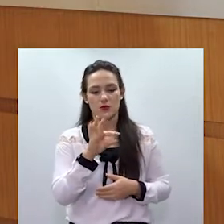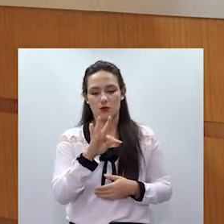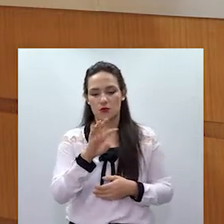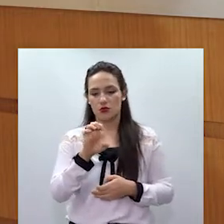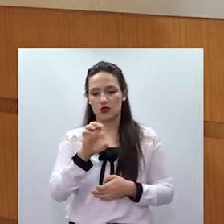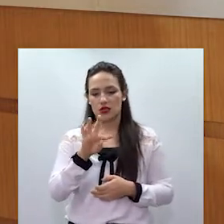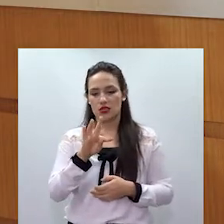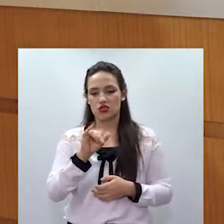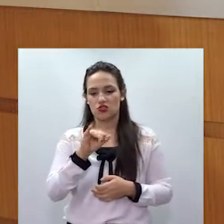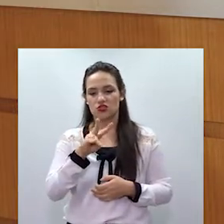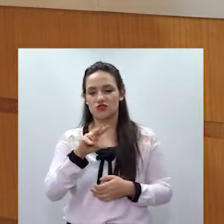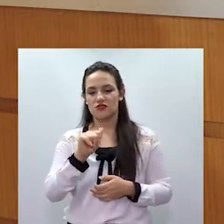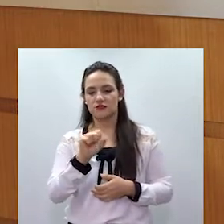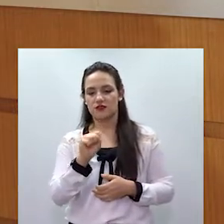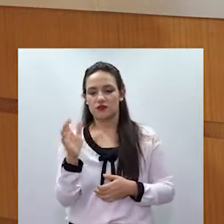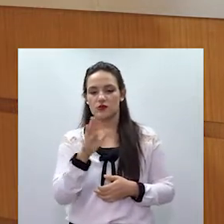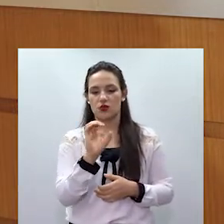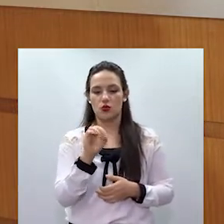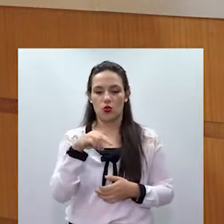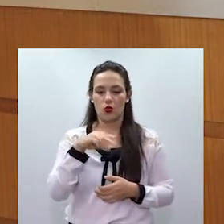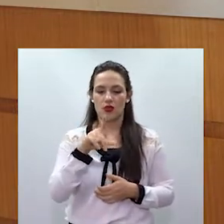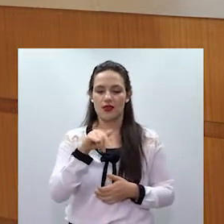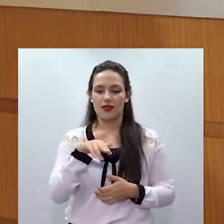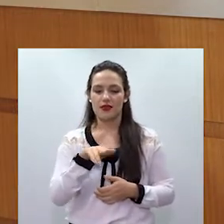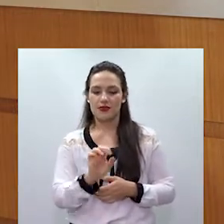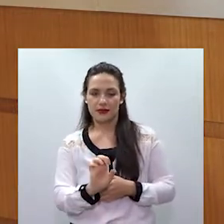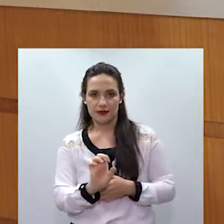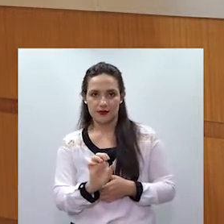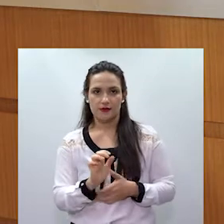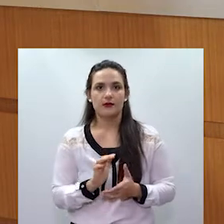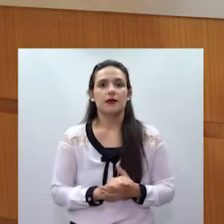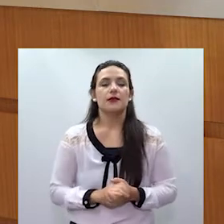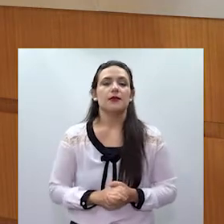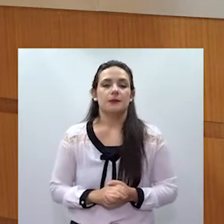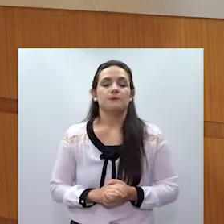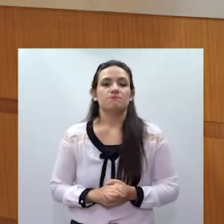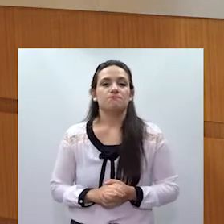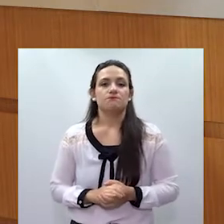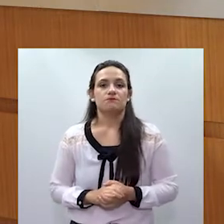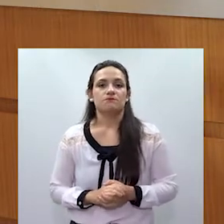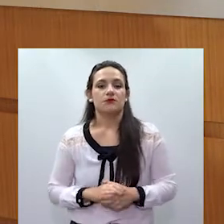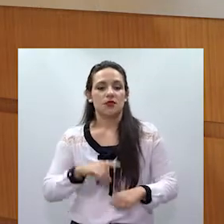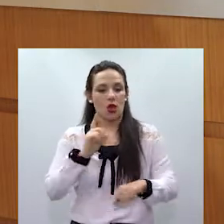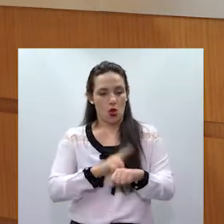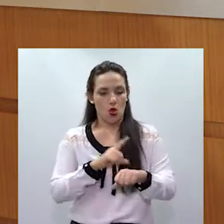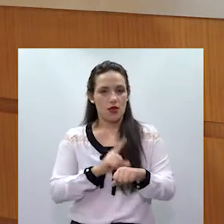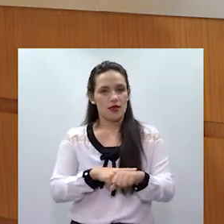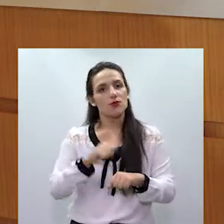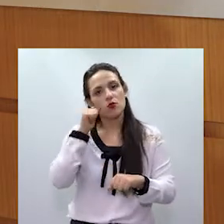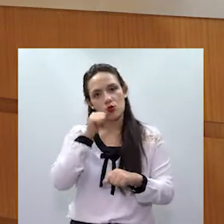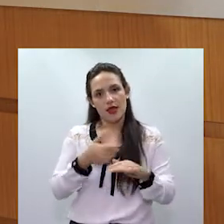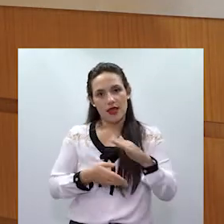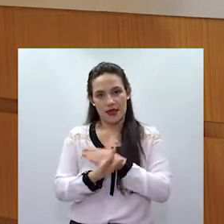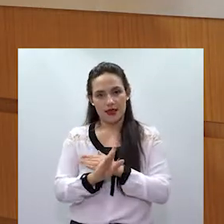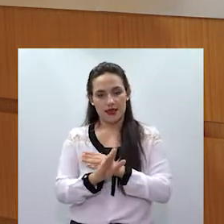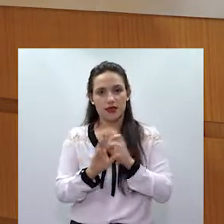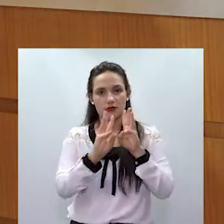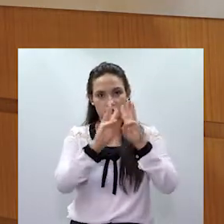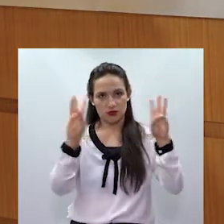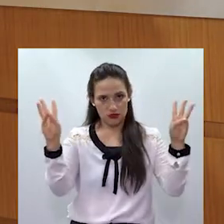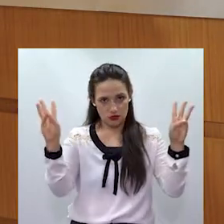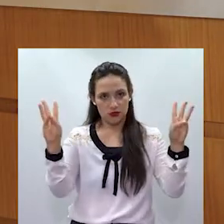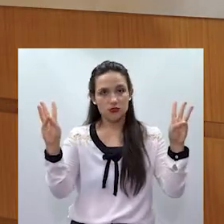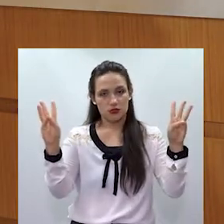de vanguarda aqui do Tribunal de Justiça, as mulheres são encaminhadas a um questionário. Quando elas acessam o site do Tribunal de Justiça,